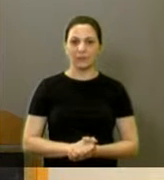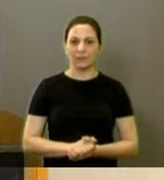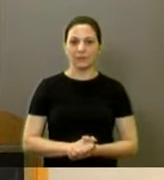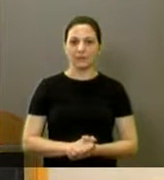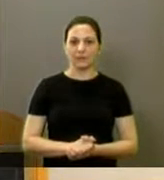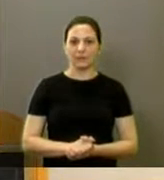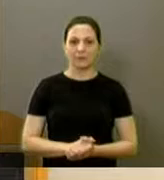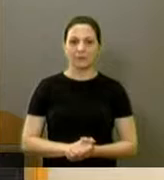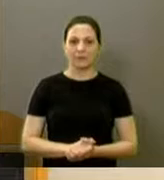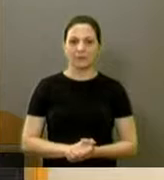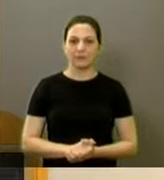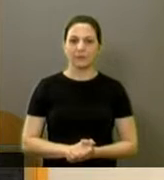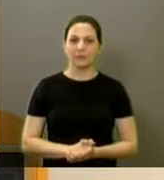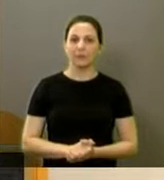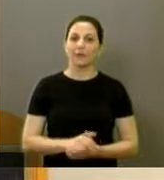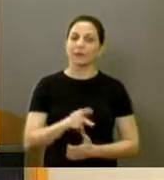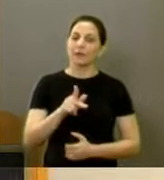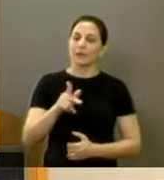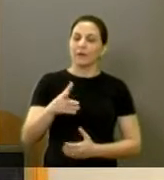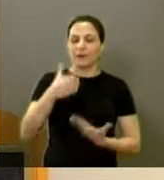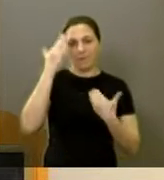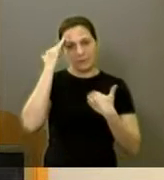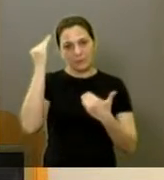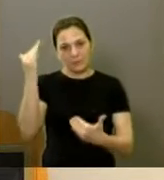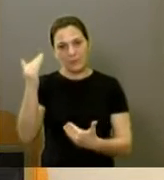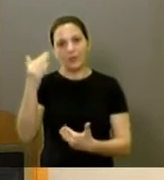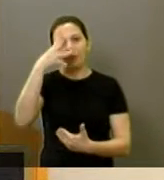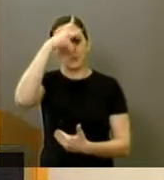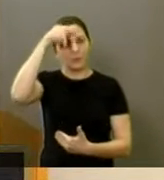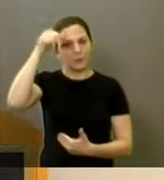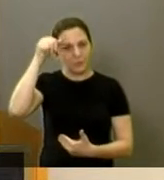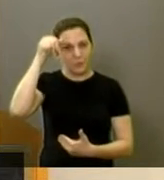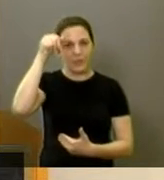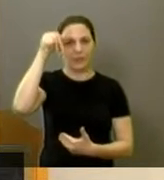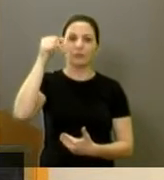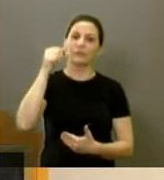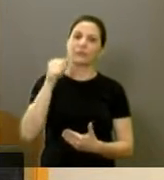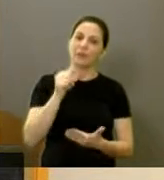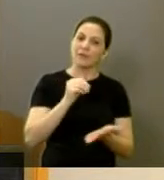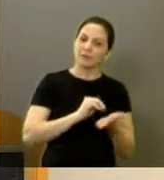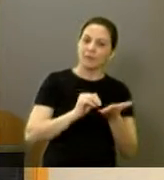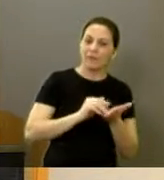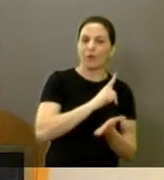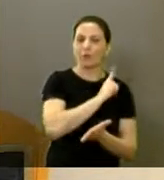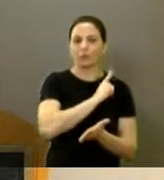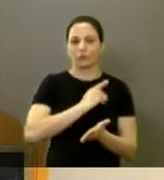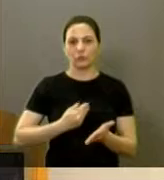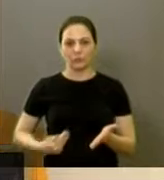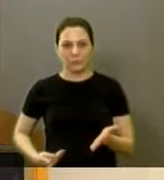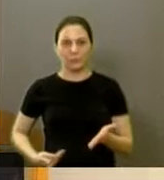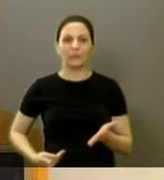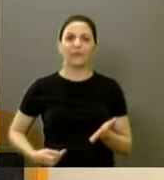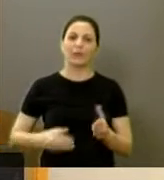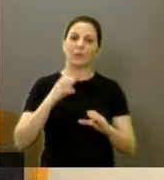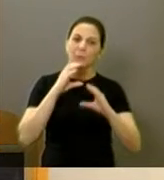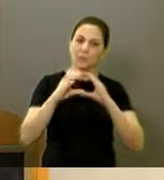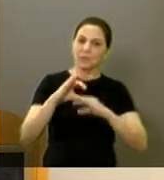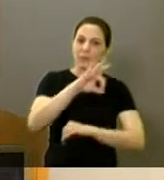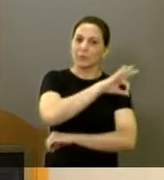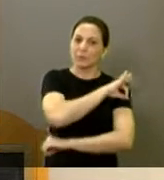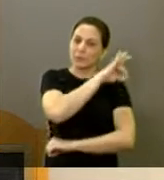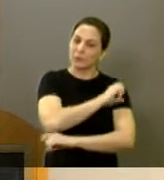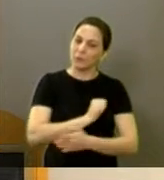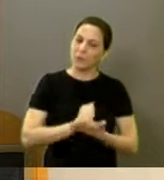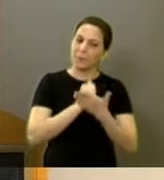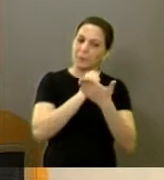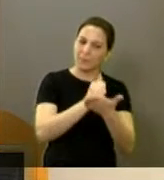Queria agradecer ao prefeito Marcelo Barbieri, ao secretário de Governo, a Luísio Braz, o BOE, a comunicação da Prefeitura, que dá um apoio para a realização